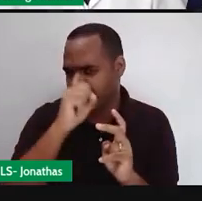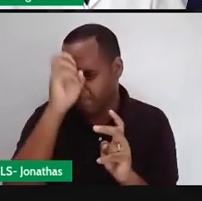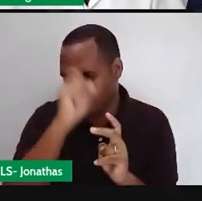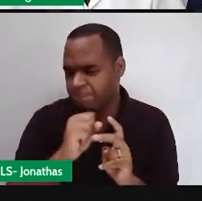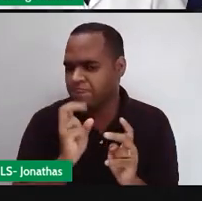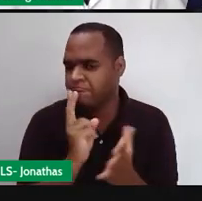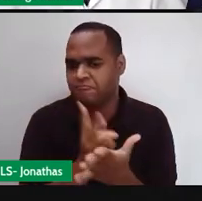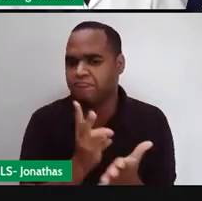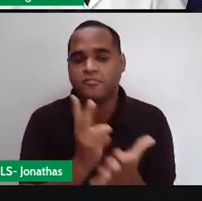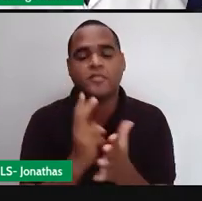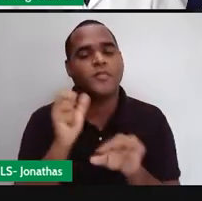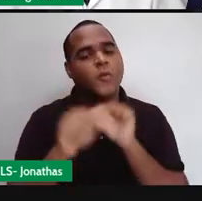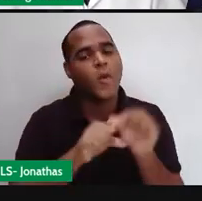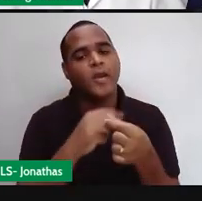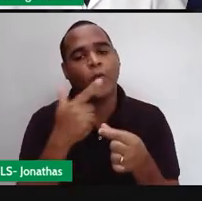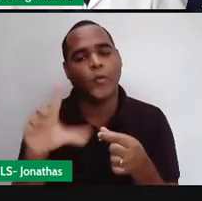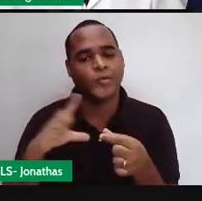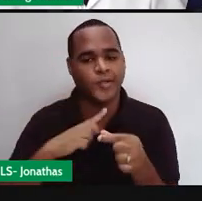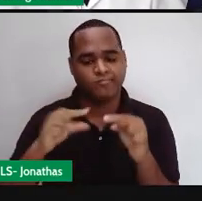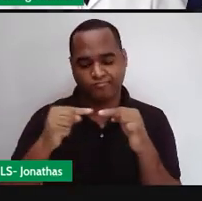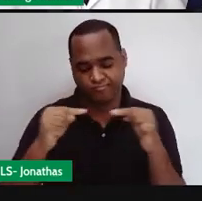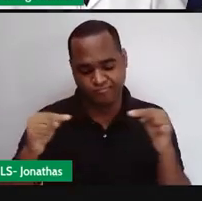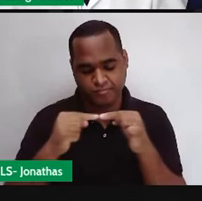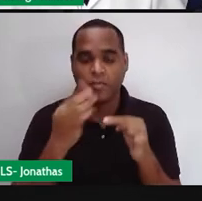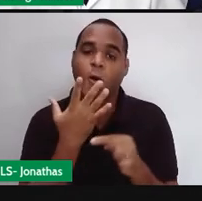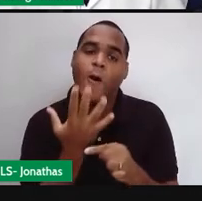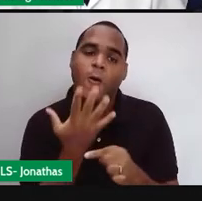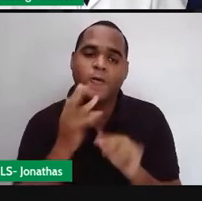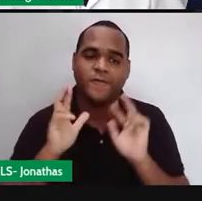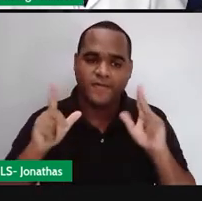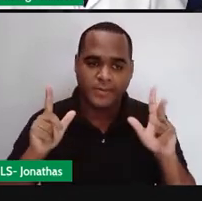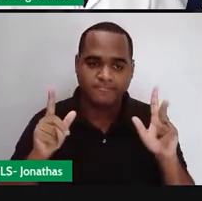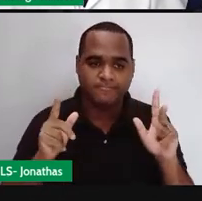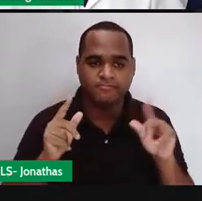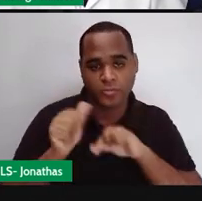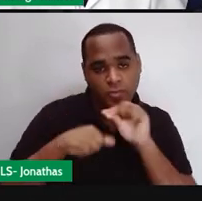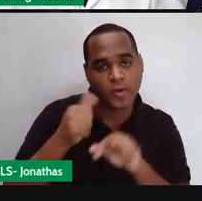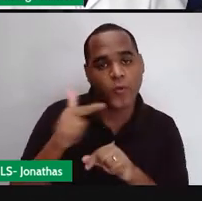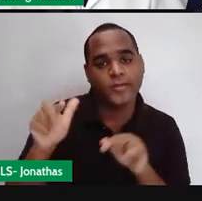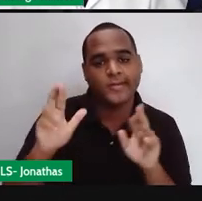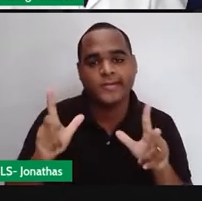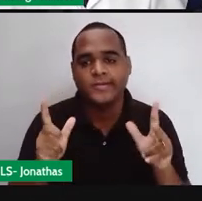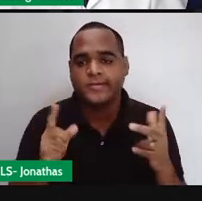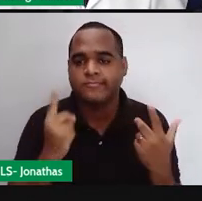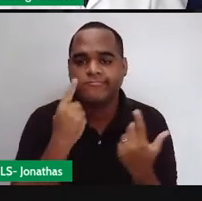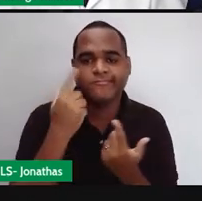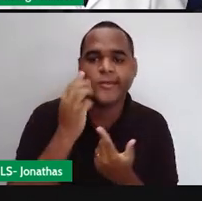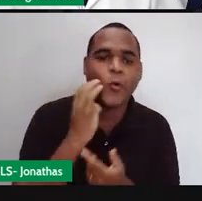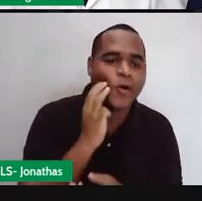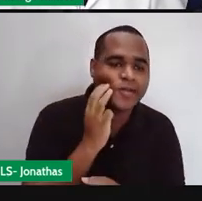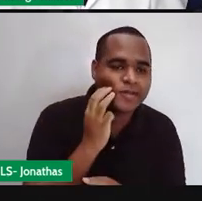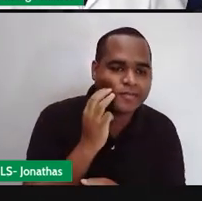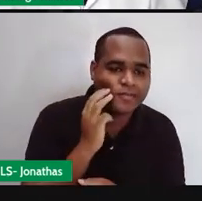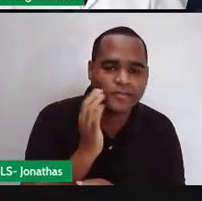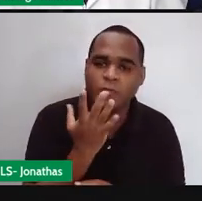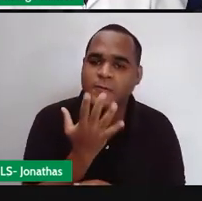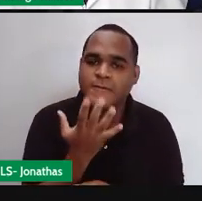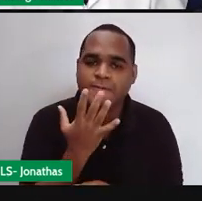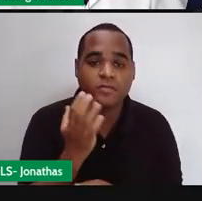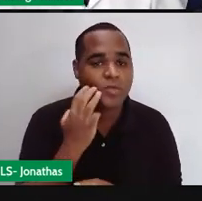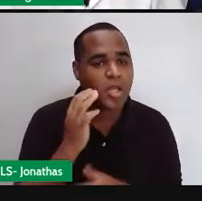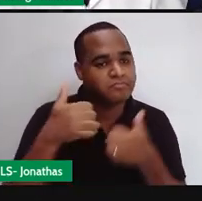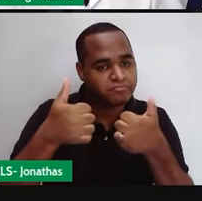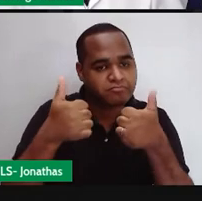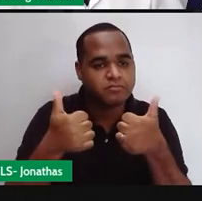Vou mudar esse ladozinho aqui, botar de uma corzinha diferente. Quem sabe aqui um rosa, vamos ver se fica bacana? Fica